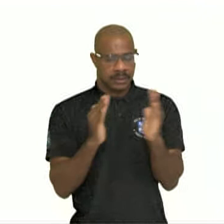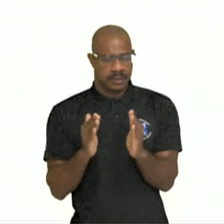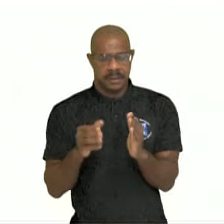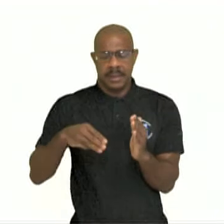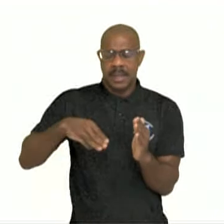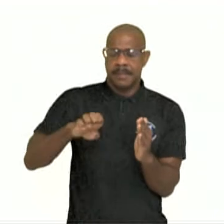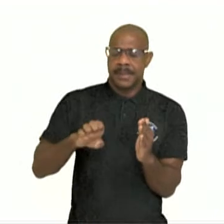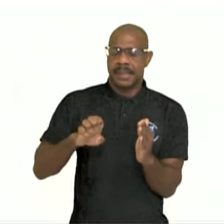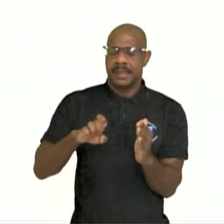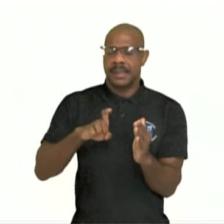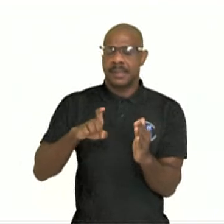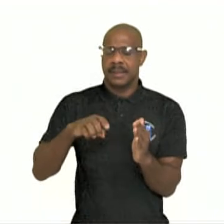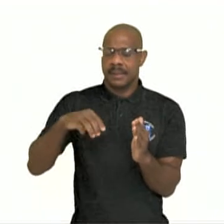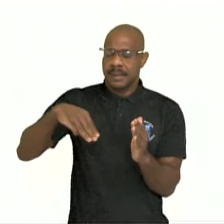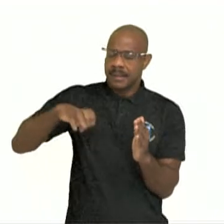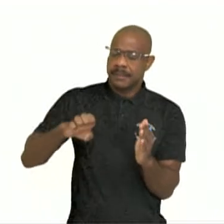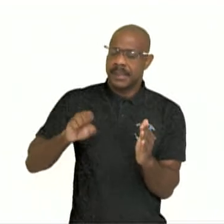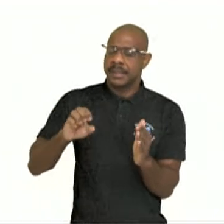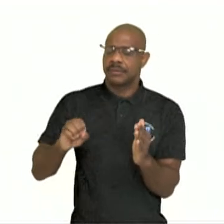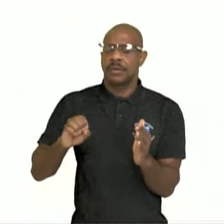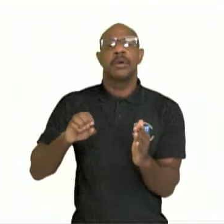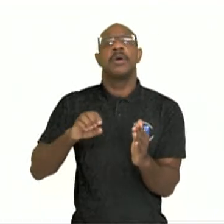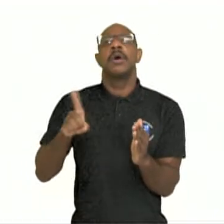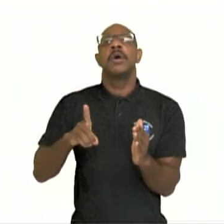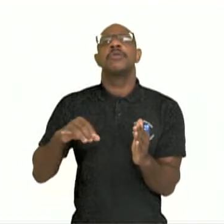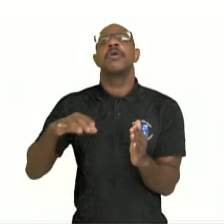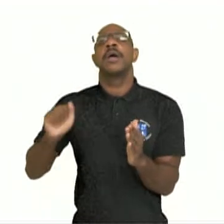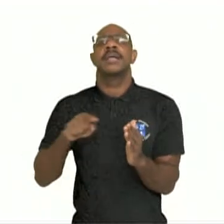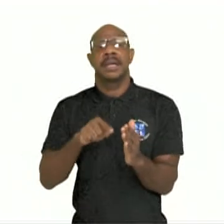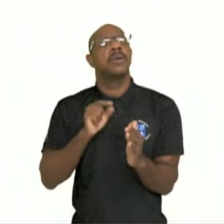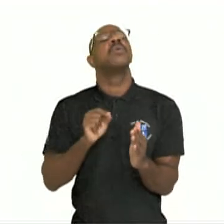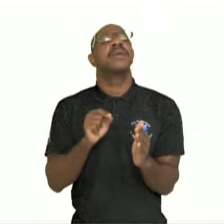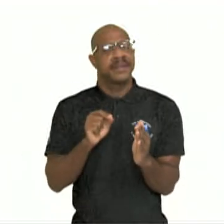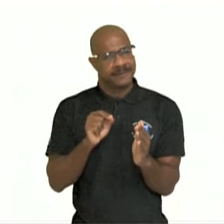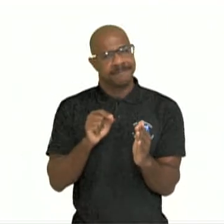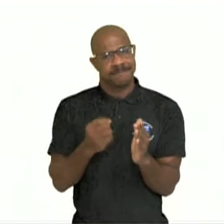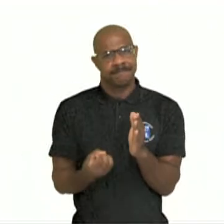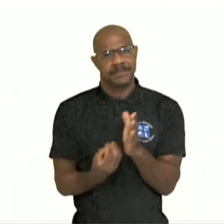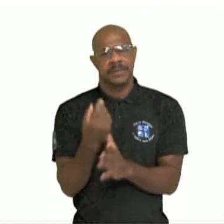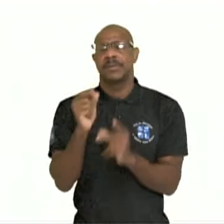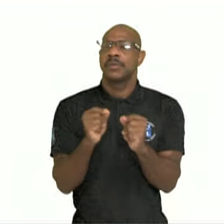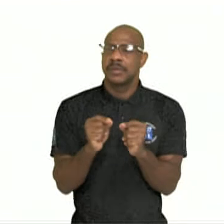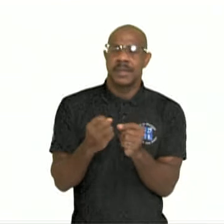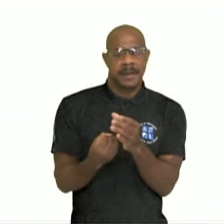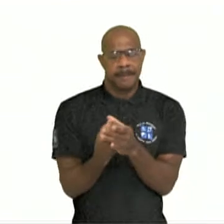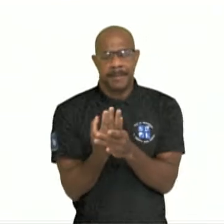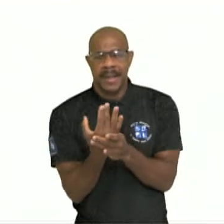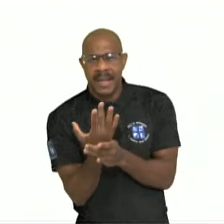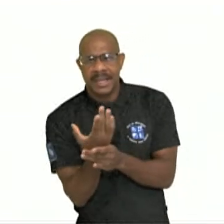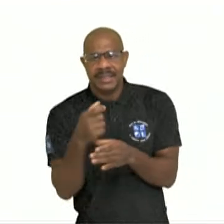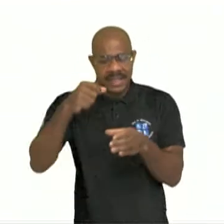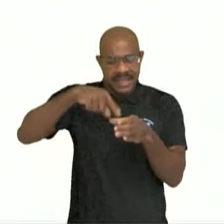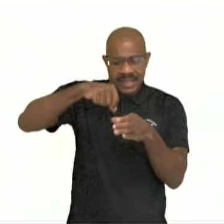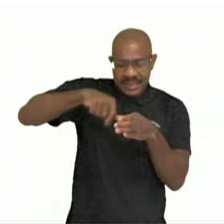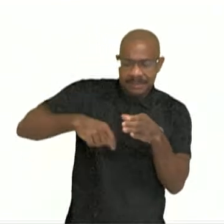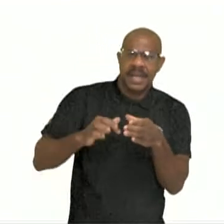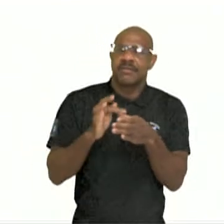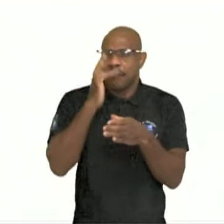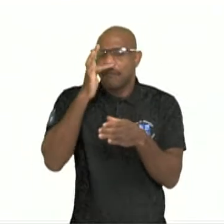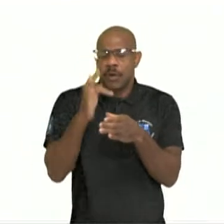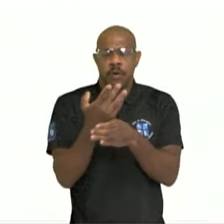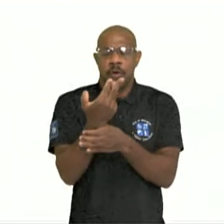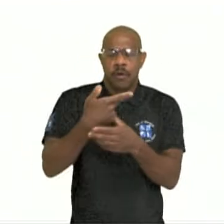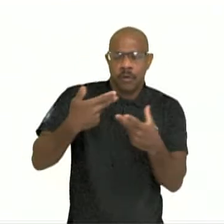mesozoica, entre outras características importantes, a gente tem ali o surgimento de plantas com sementes e com flores